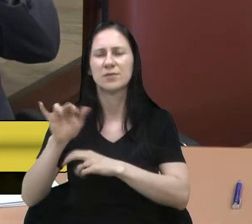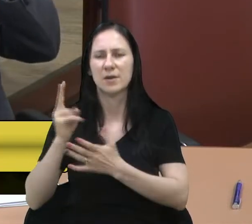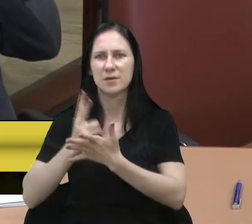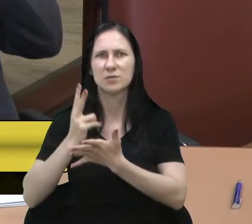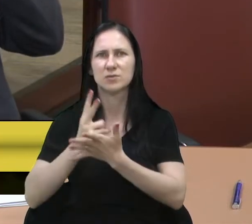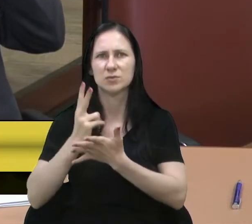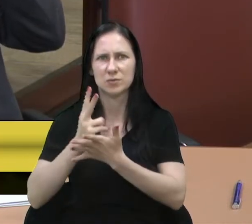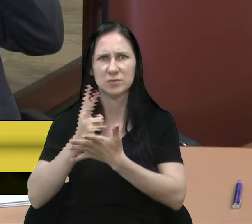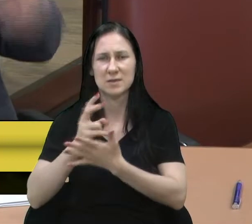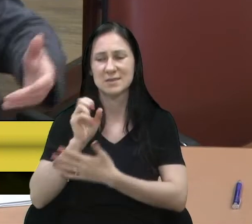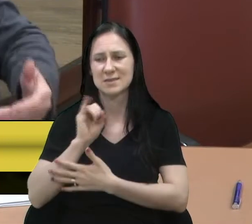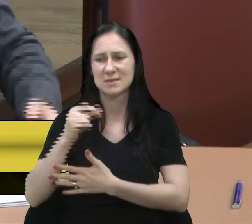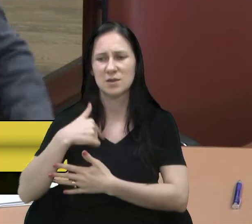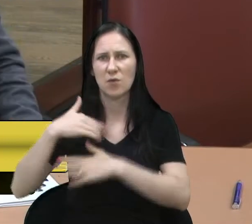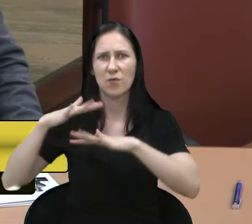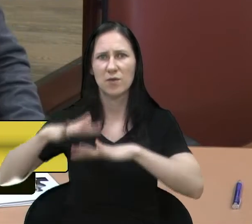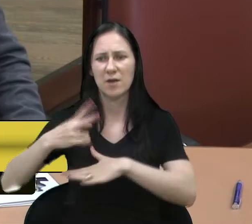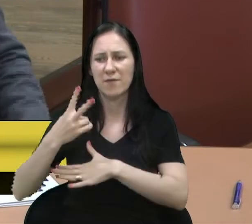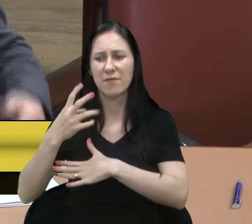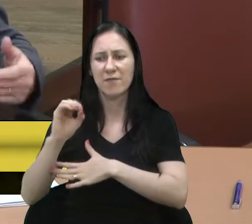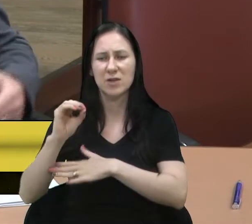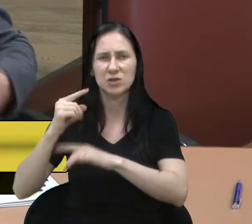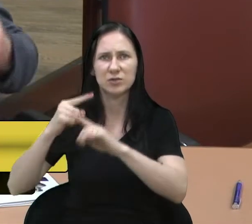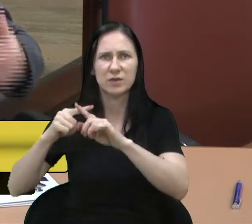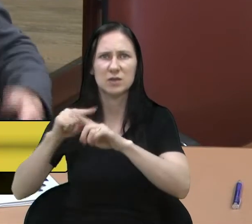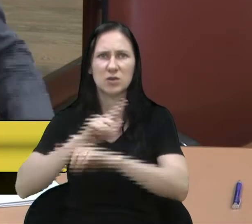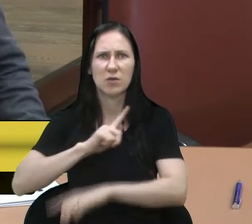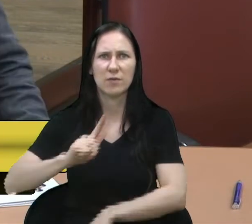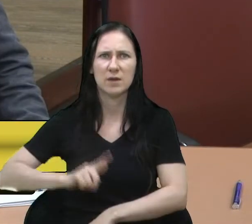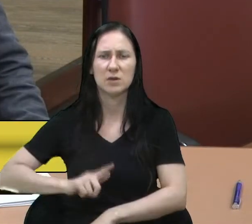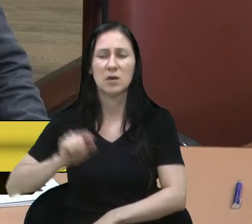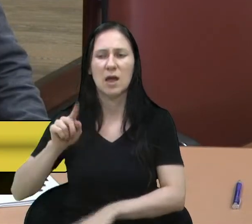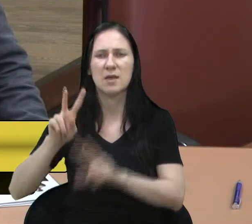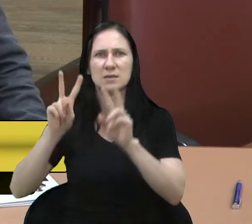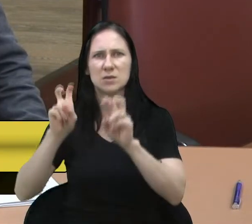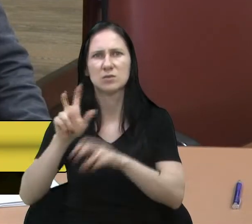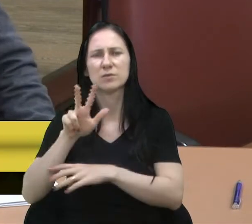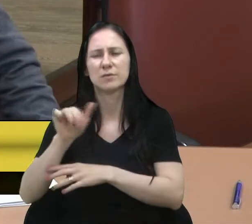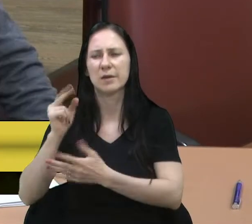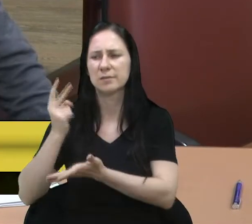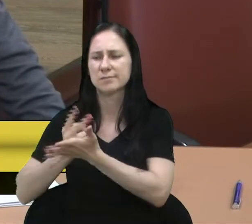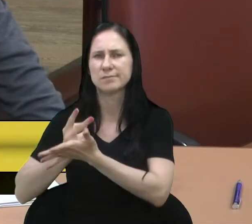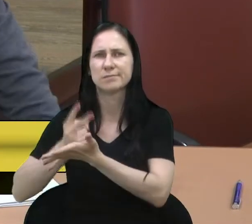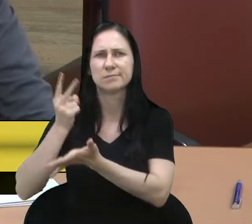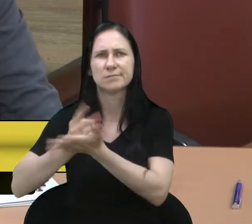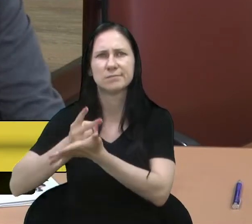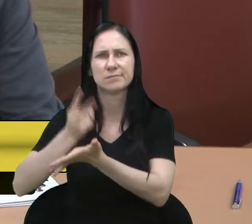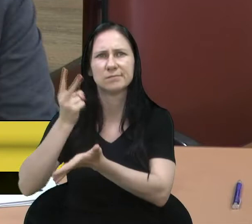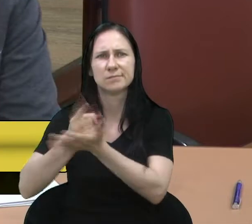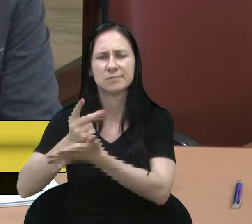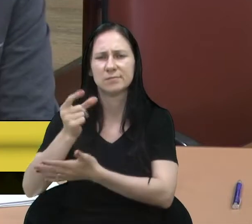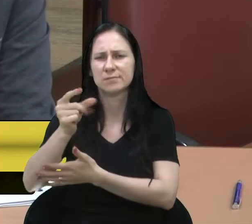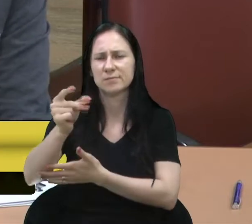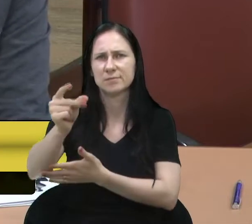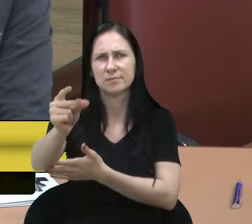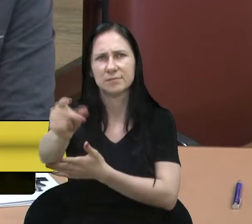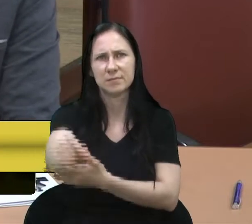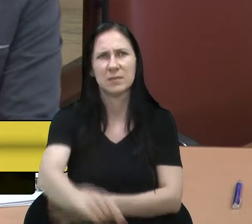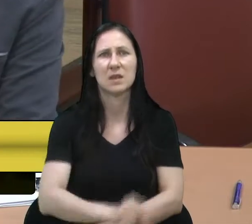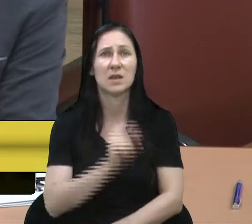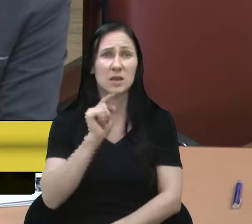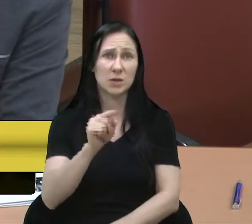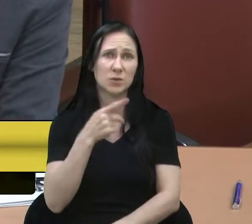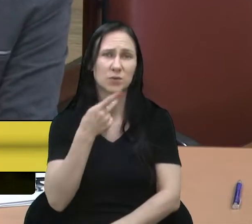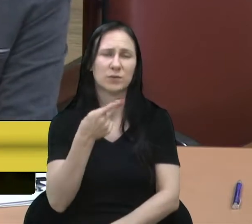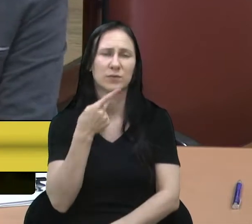se eu ficar aqui 20 mandatos, tenho certeza que esse assunto vai perpetuar e vai ser permanente. era nesse sentido que eu